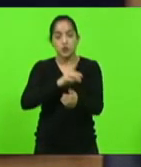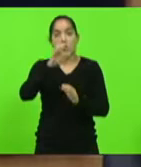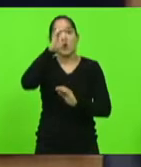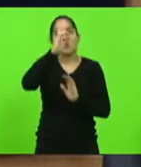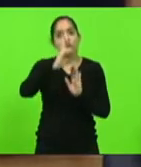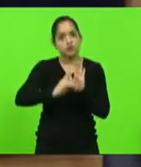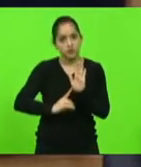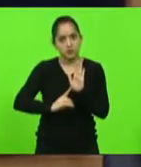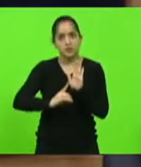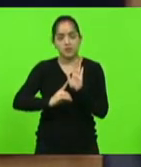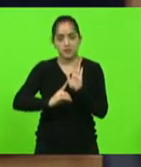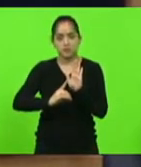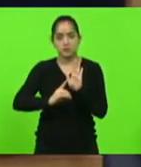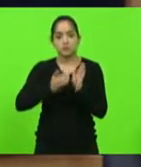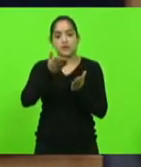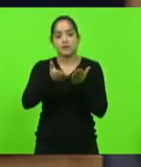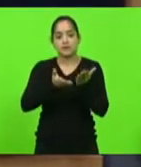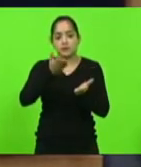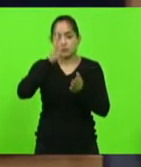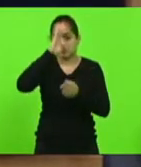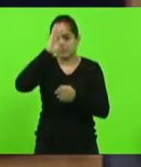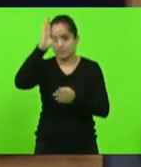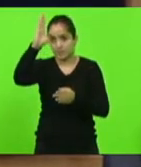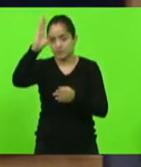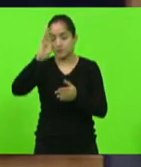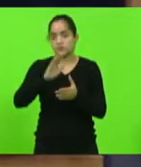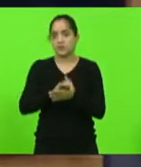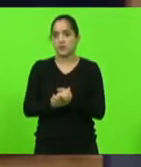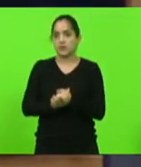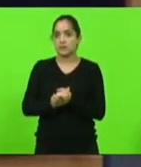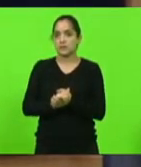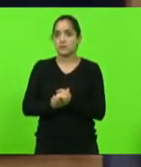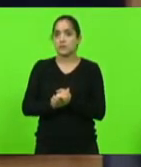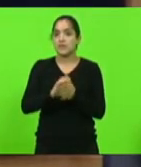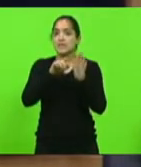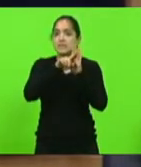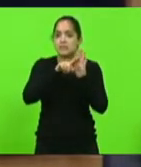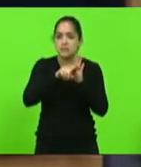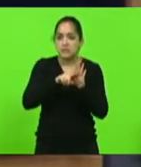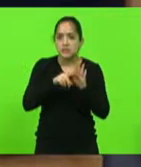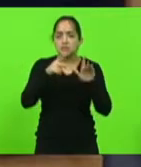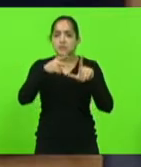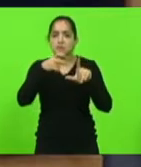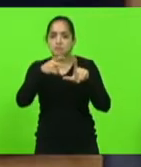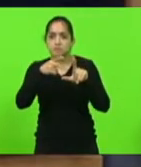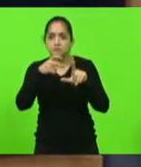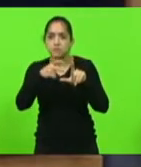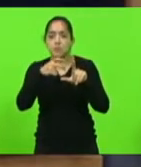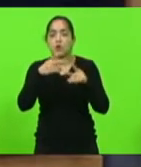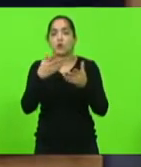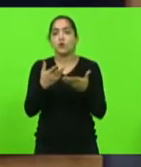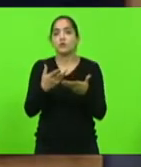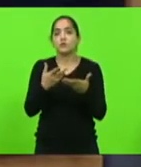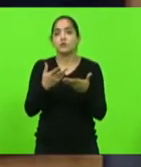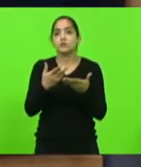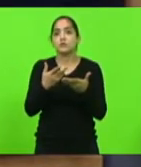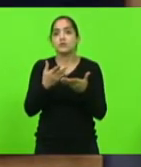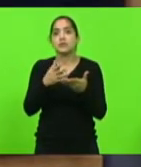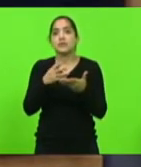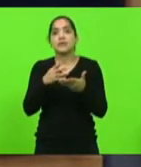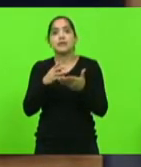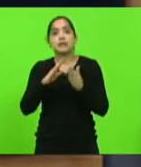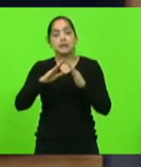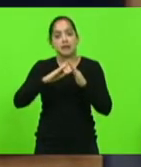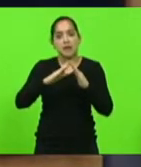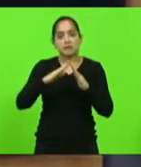atendimento preferencial prioritário na realização de exames em jejum em laboratórios, clínicas,